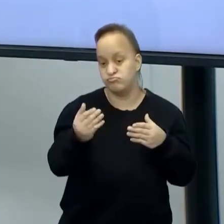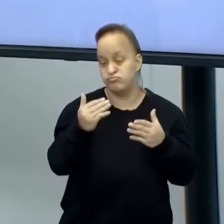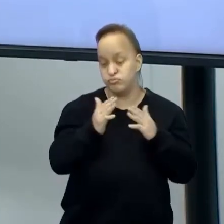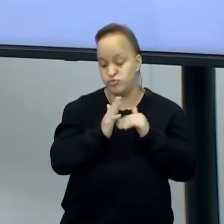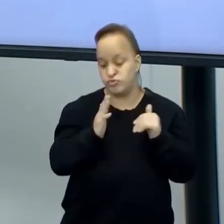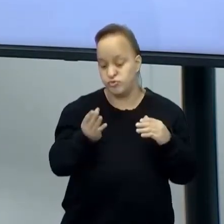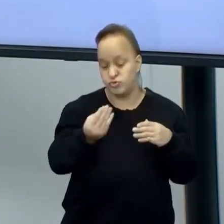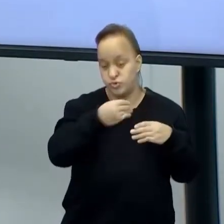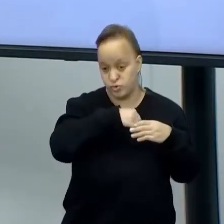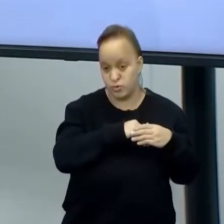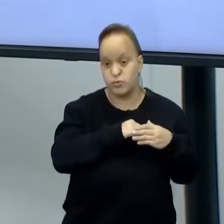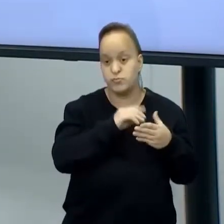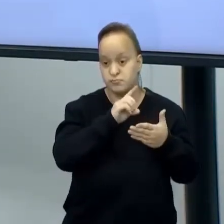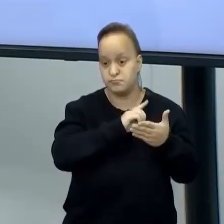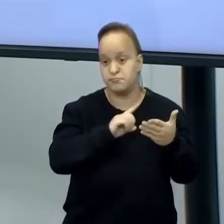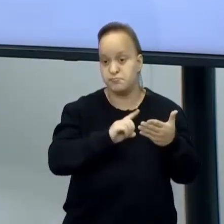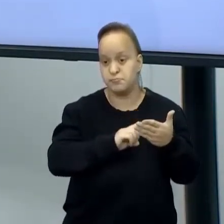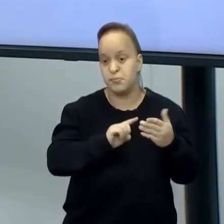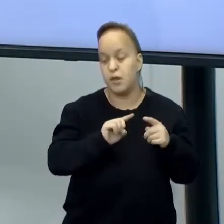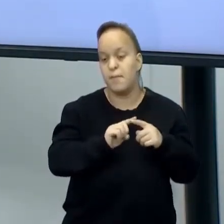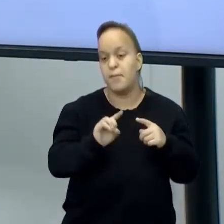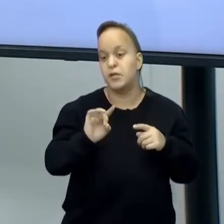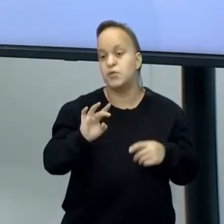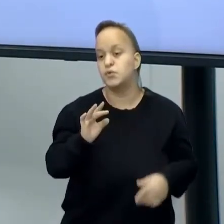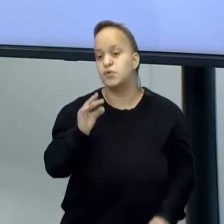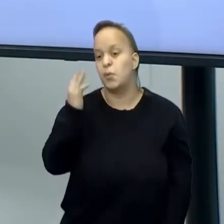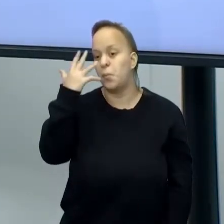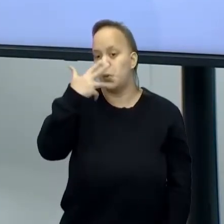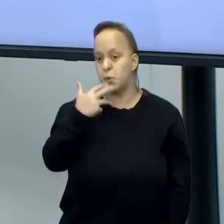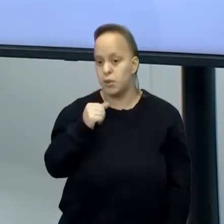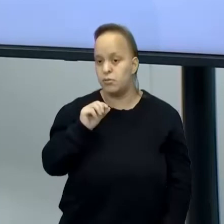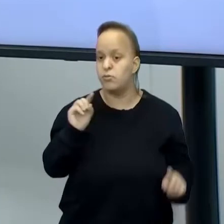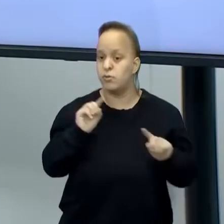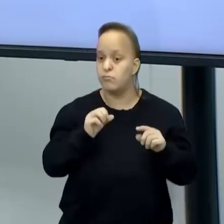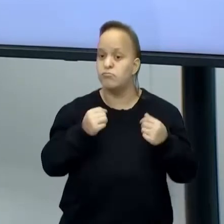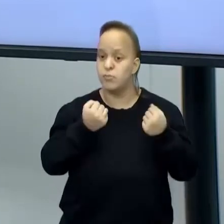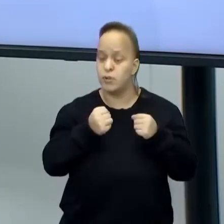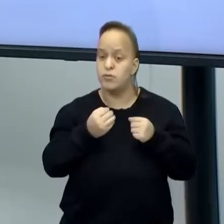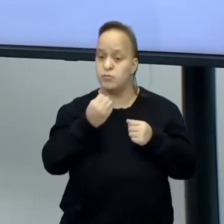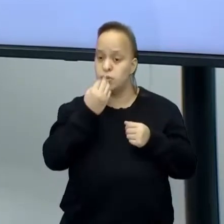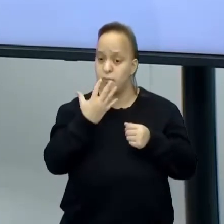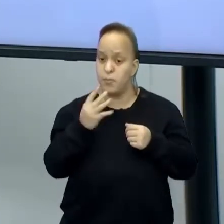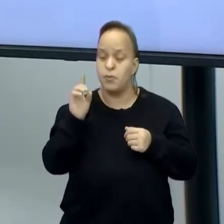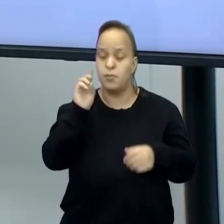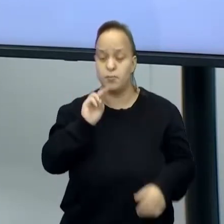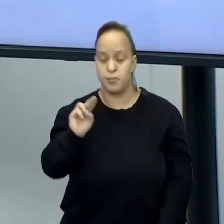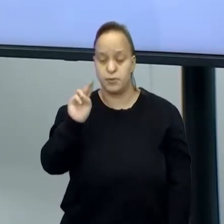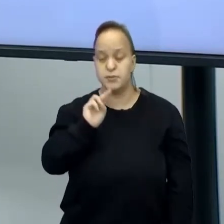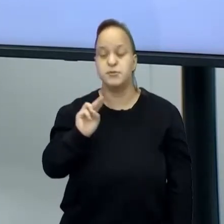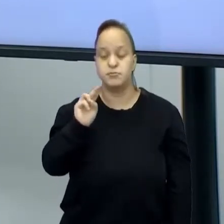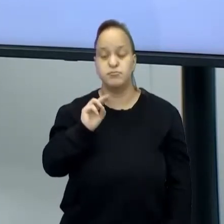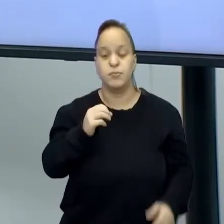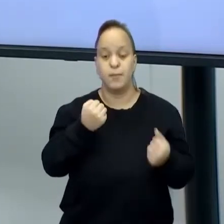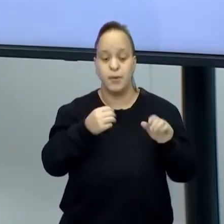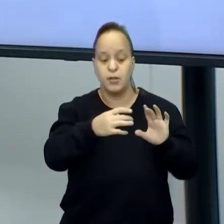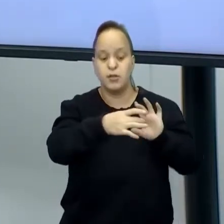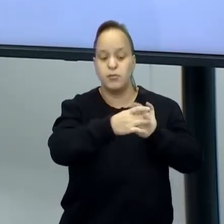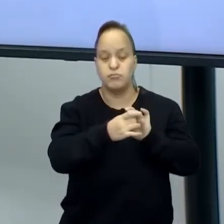estética por estética. Não adianta ser bonito e não ser funcional. As coisas têm... elas precisam estar